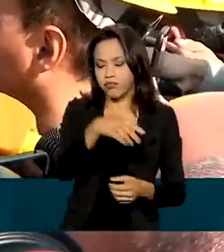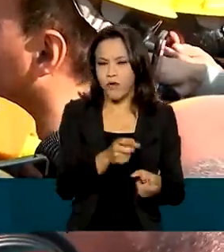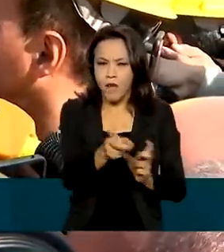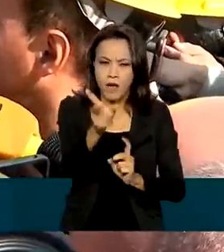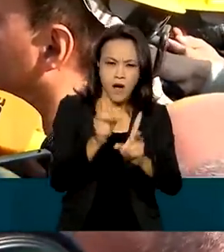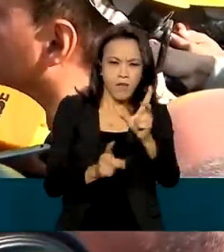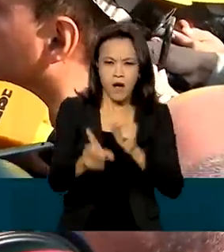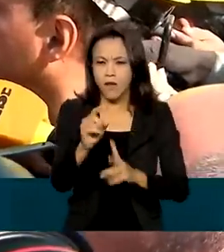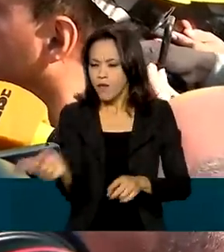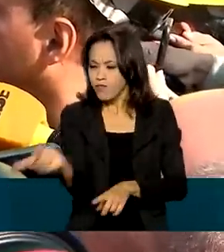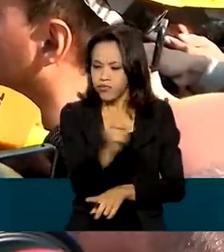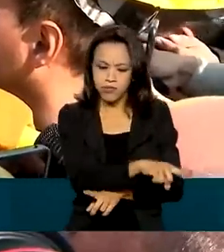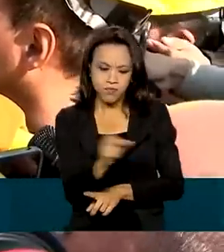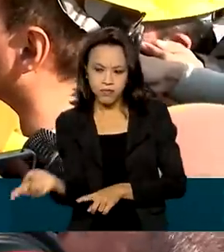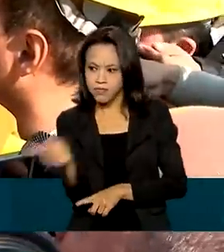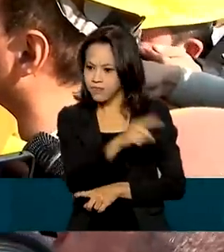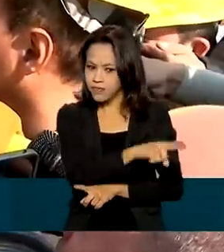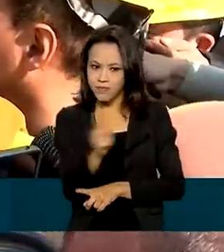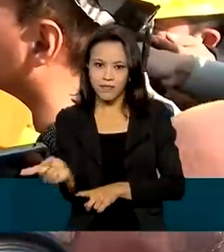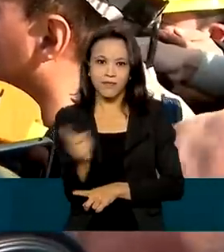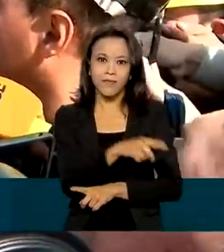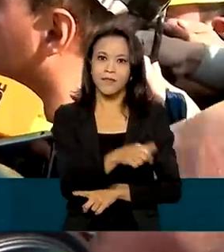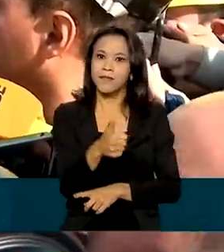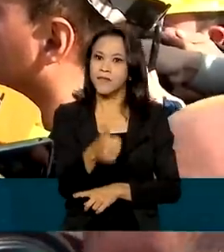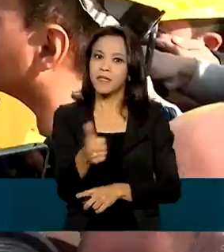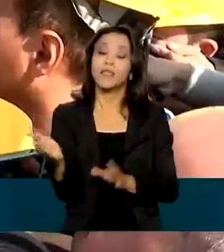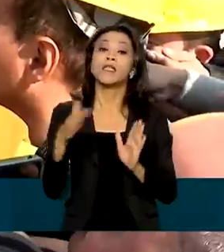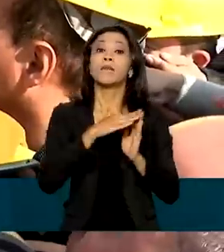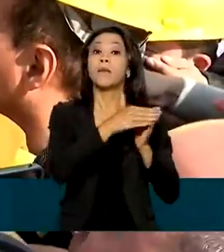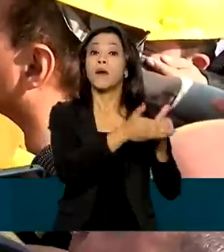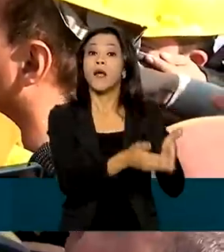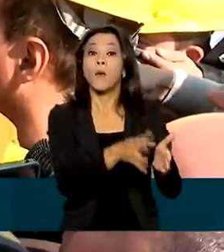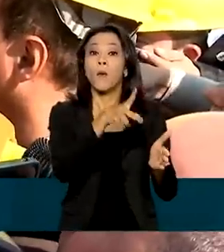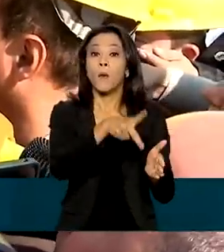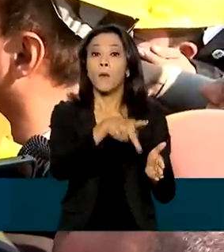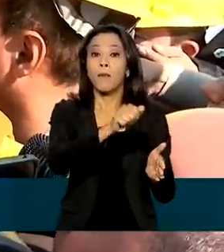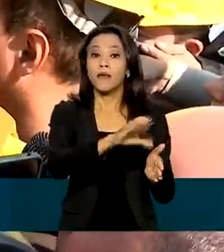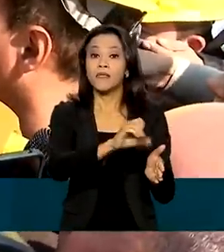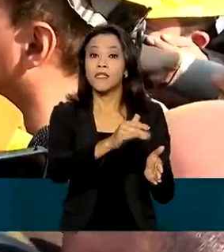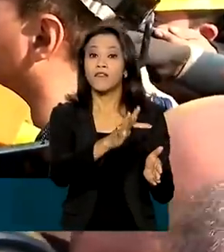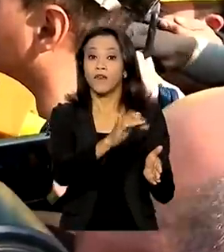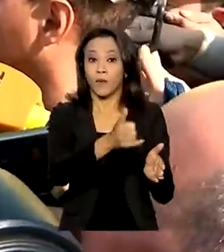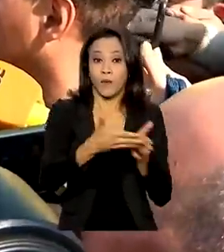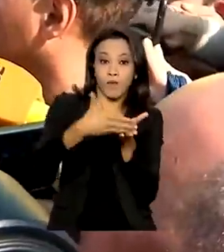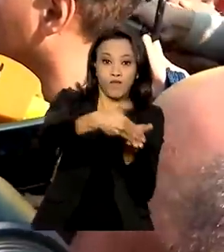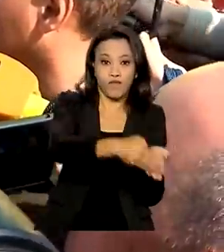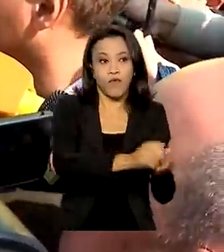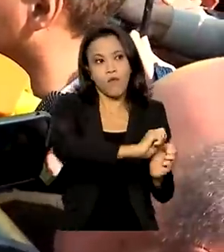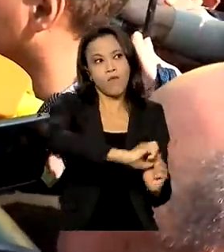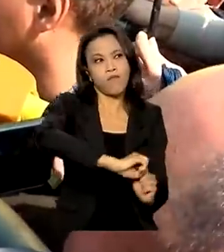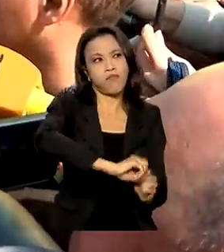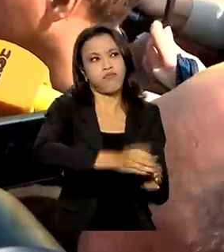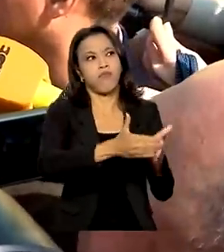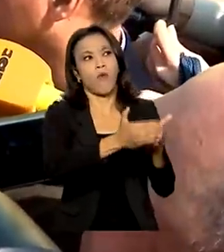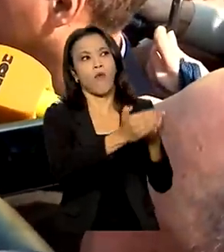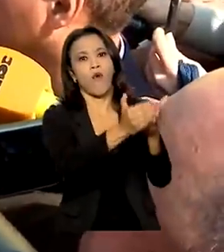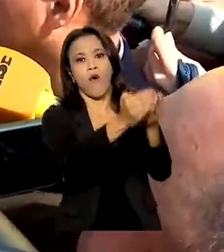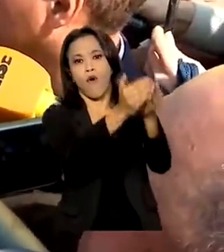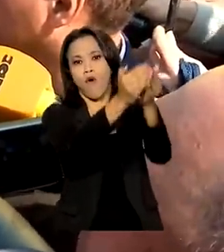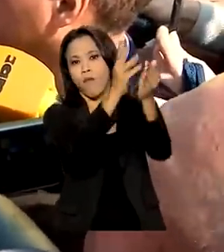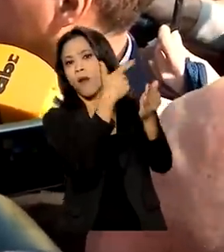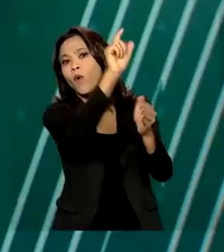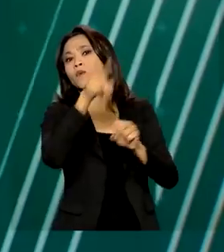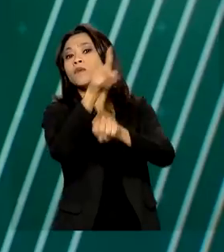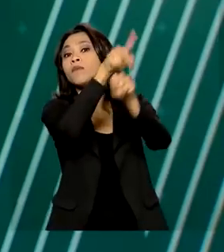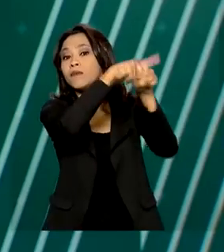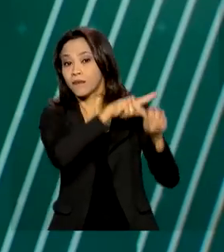e é o interesse da saída pelo Pacífico, porque através dos portes se encurtem muito à distância para outros